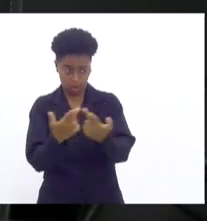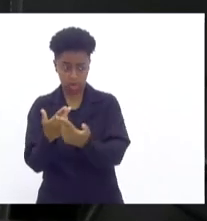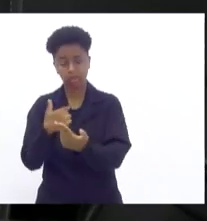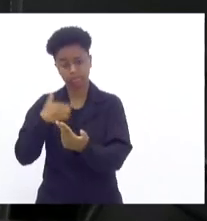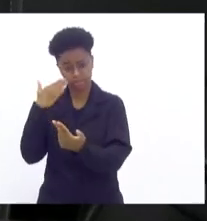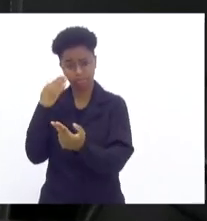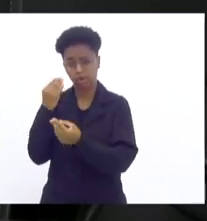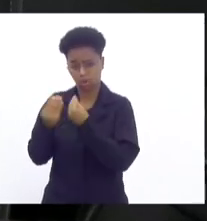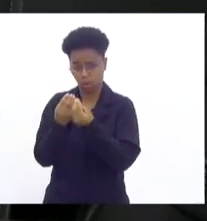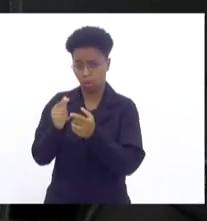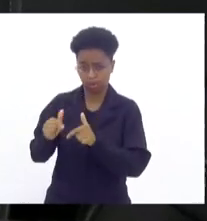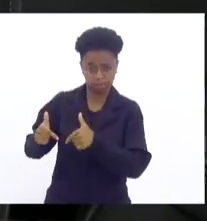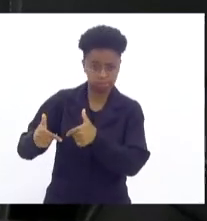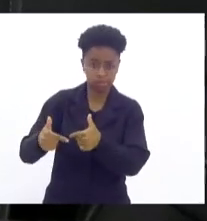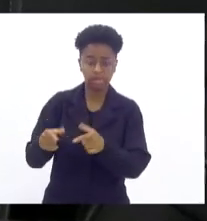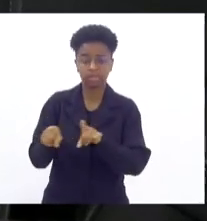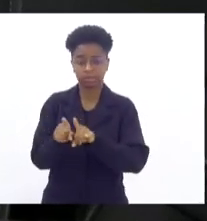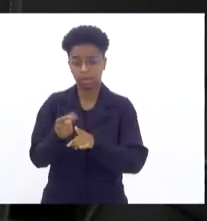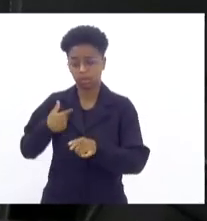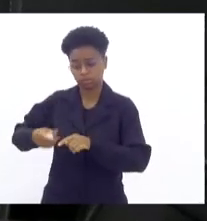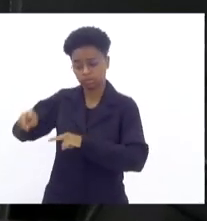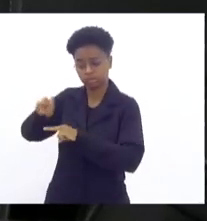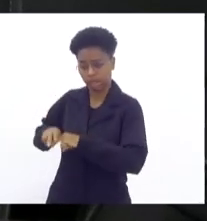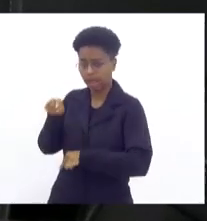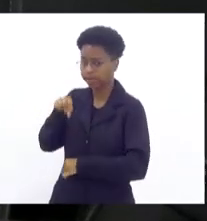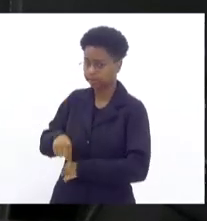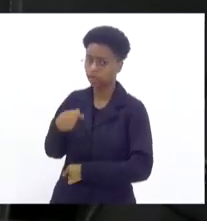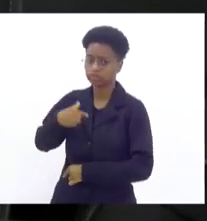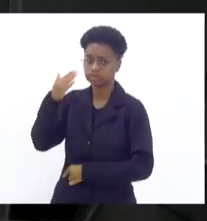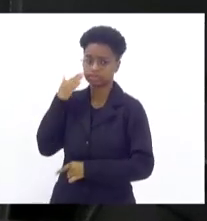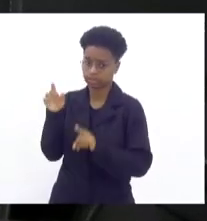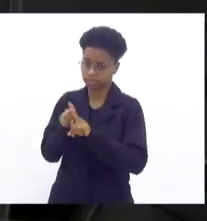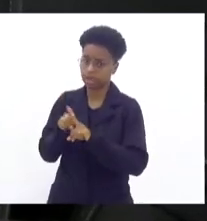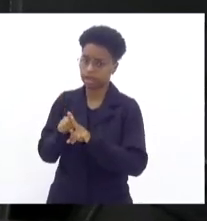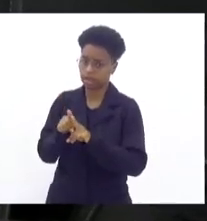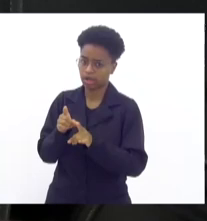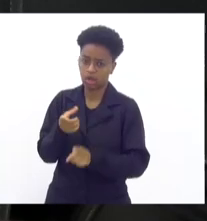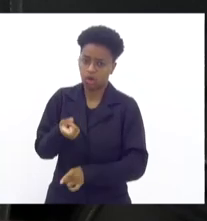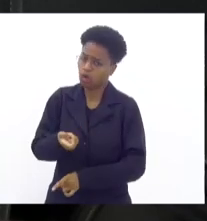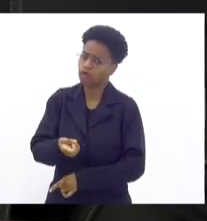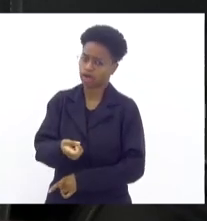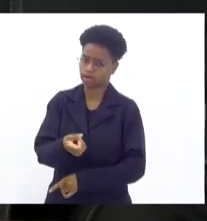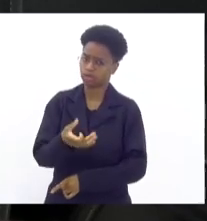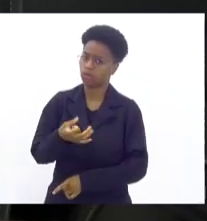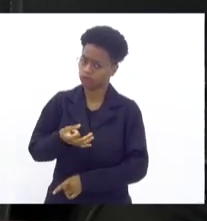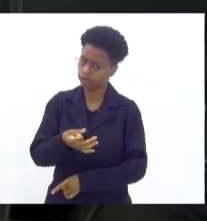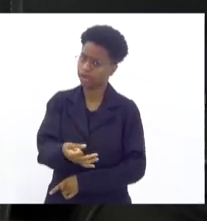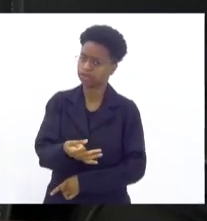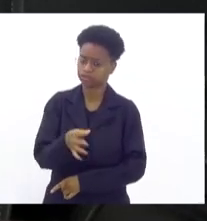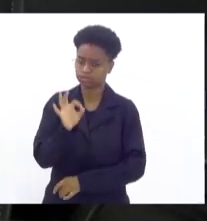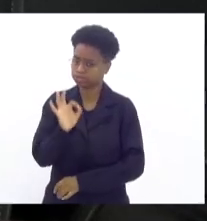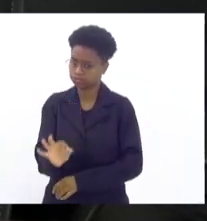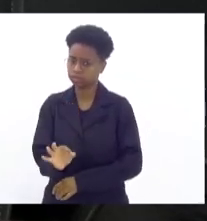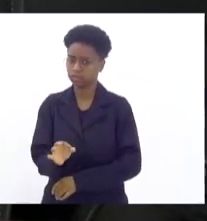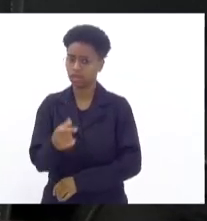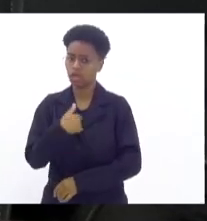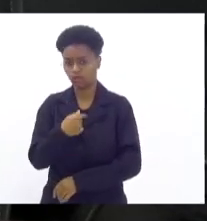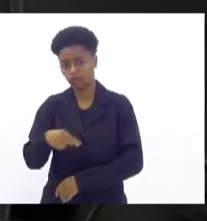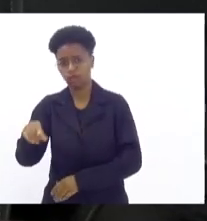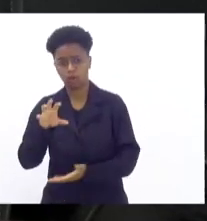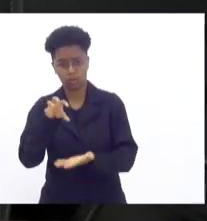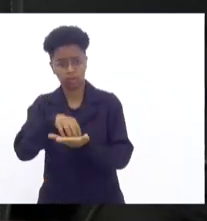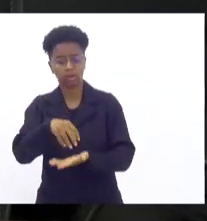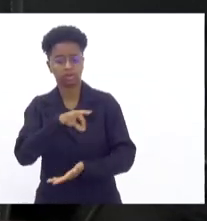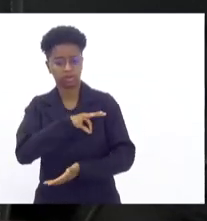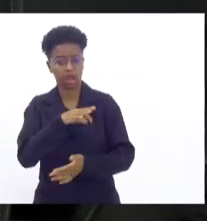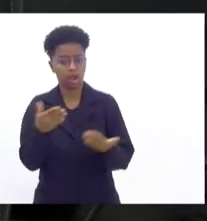enfrentar. E quando eu sentei aqui nesse parlamento também. E eles são covardes. Covardes. Eu vou até a delegacia agora